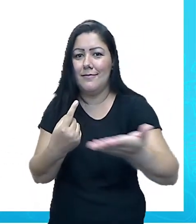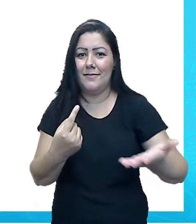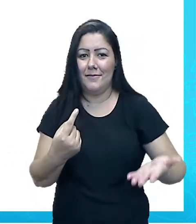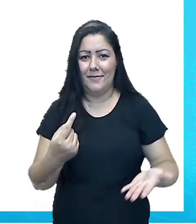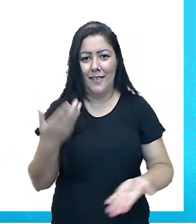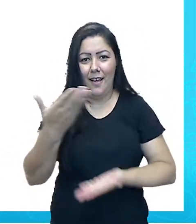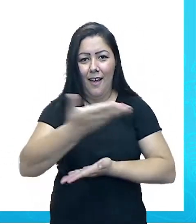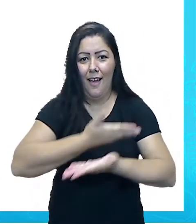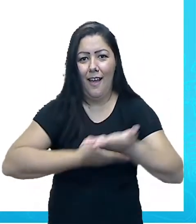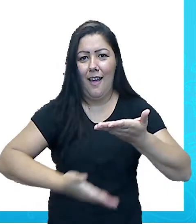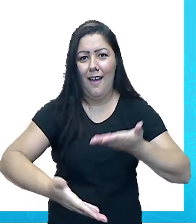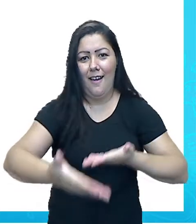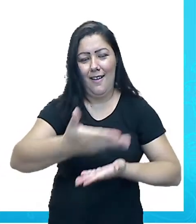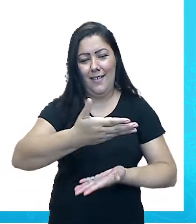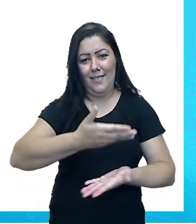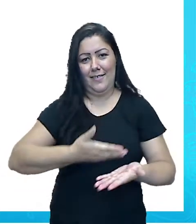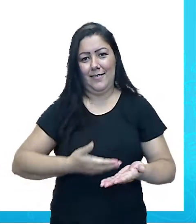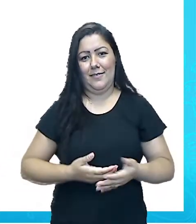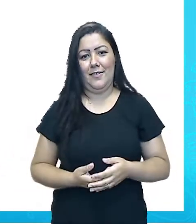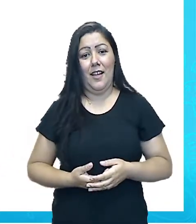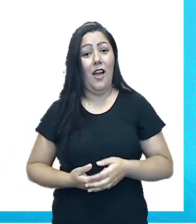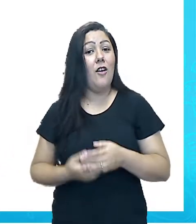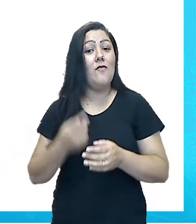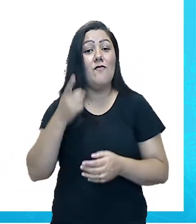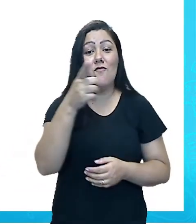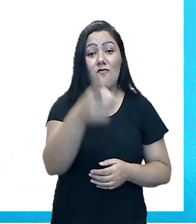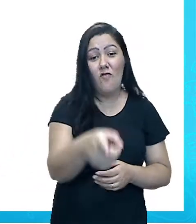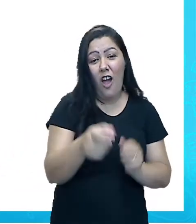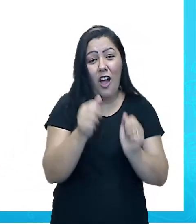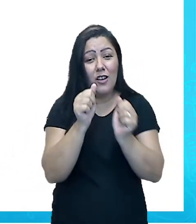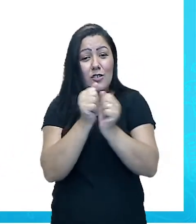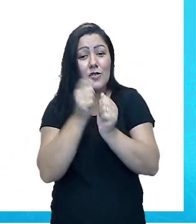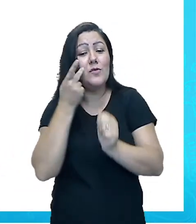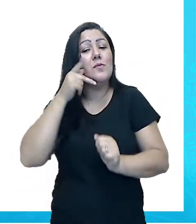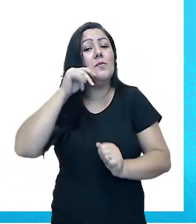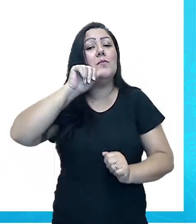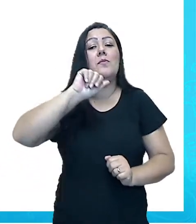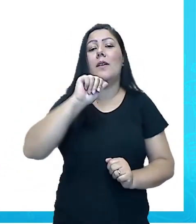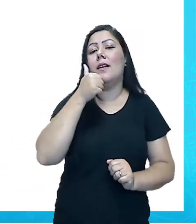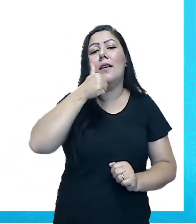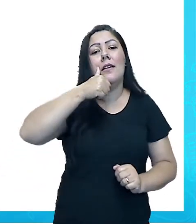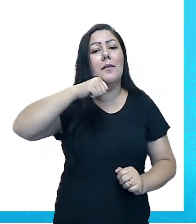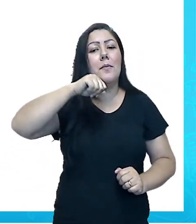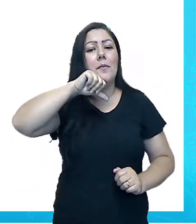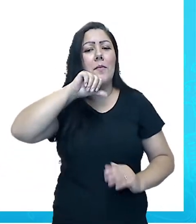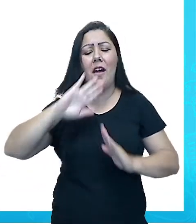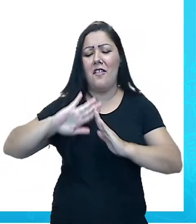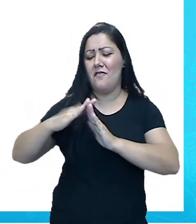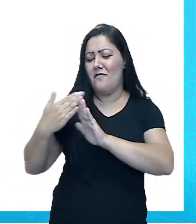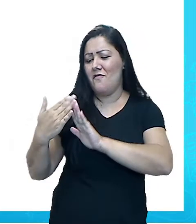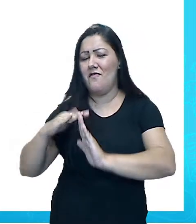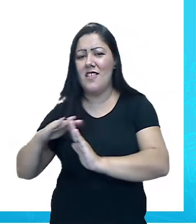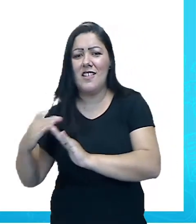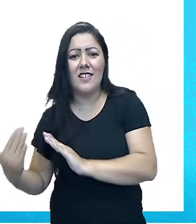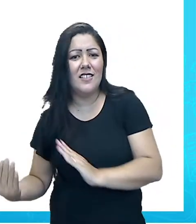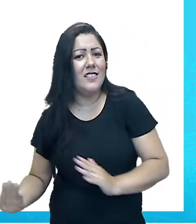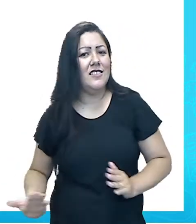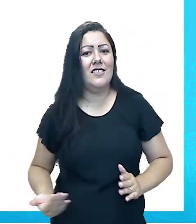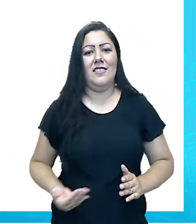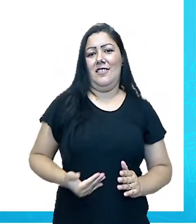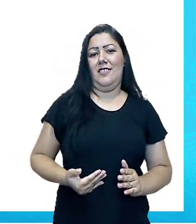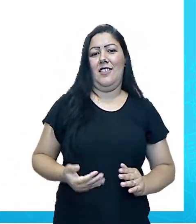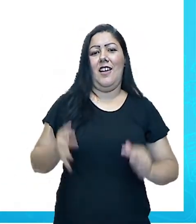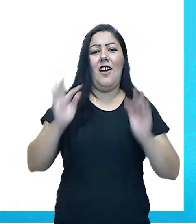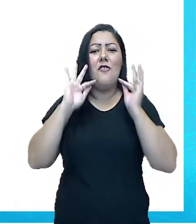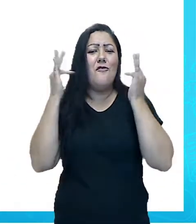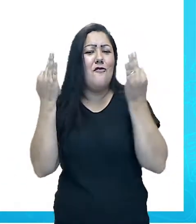É você com o seu papai, com a sua mamãe, com o seu vizinho, com todos da